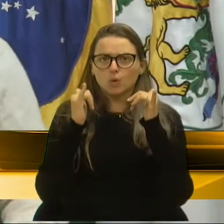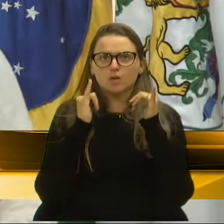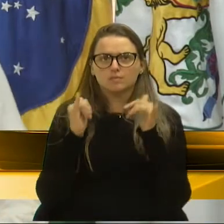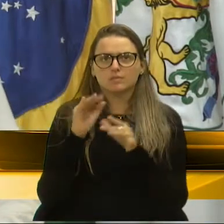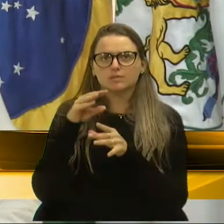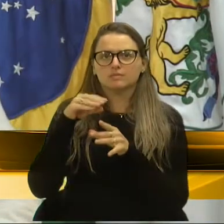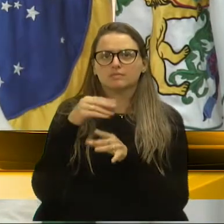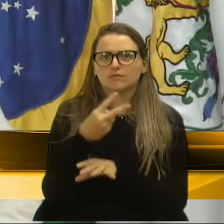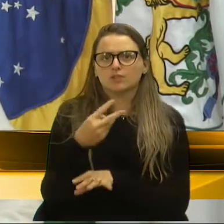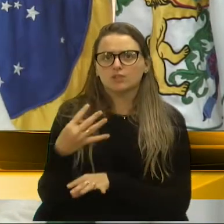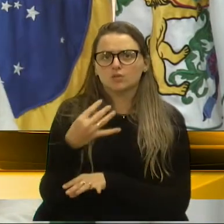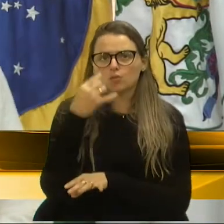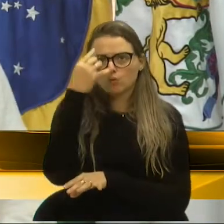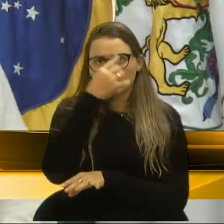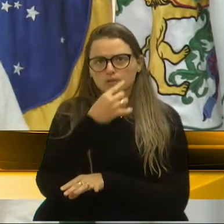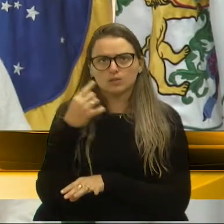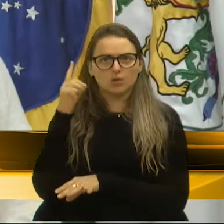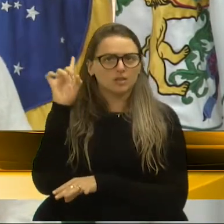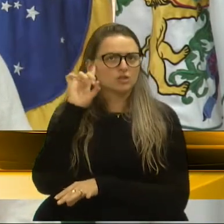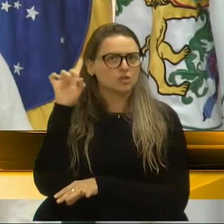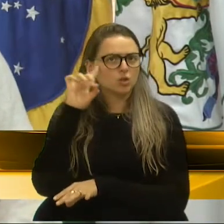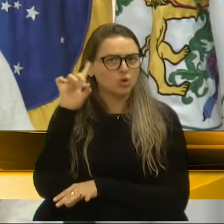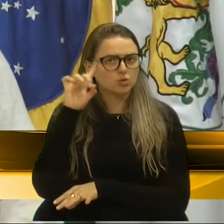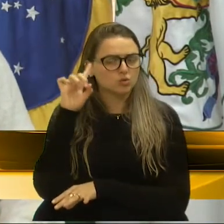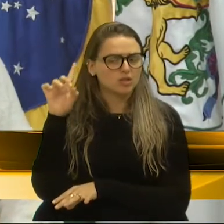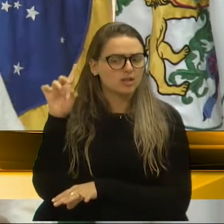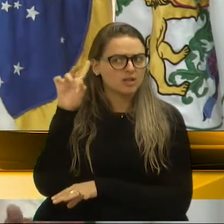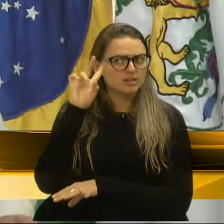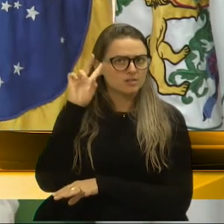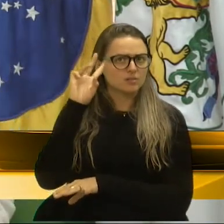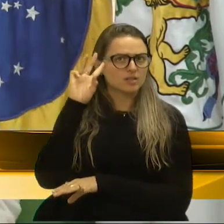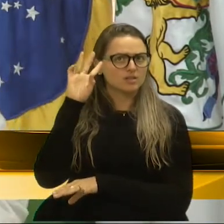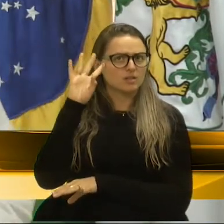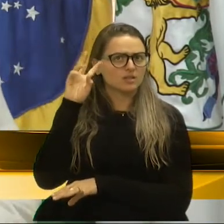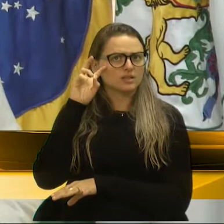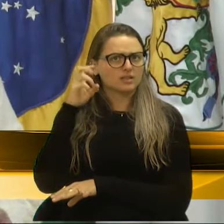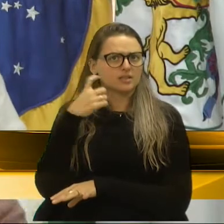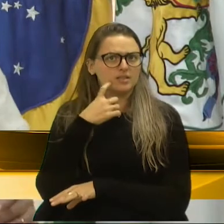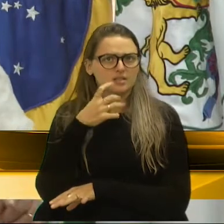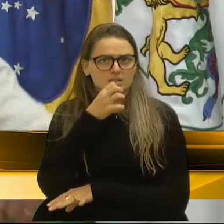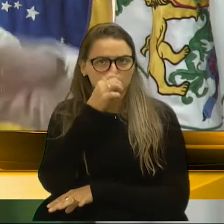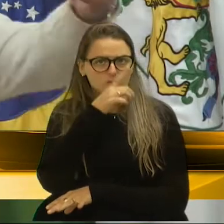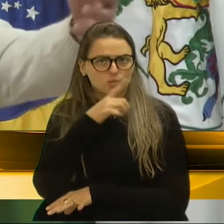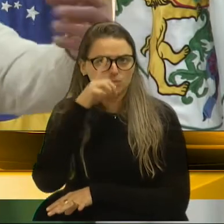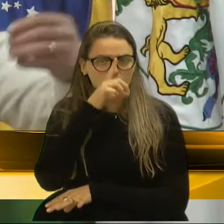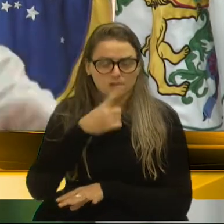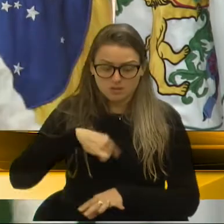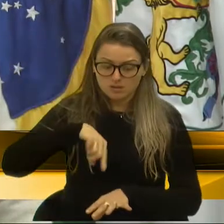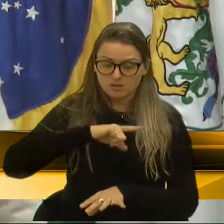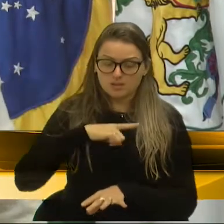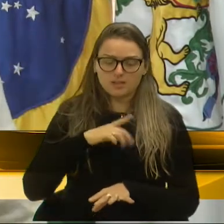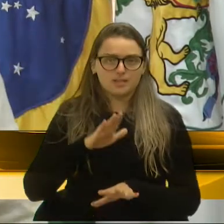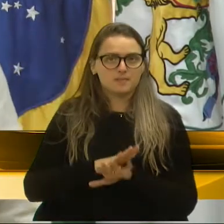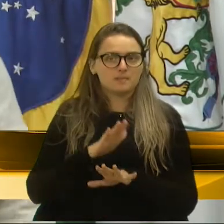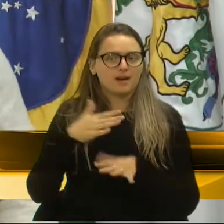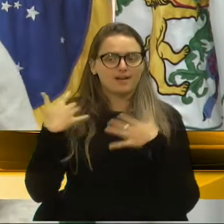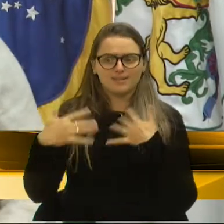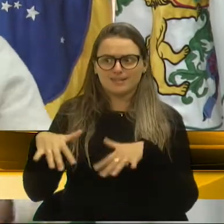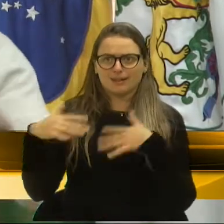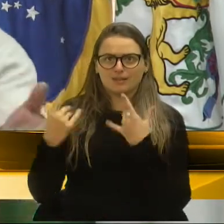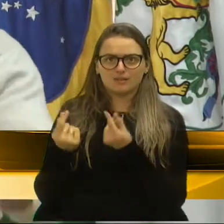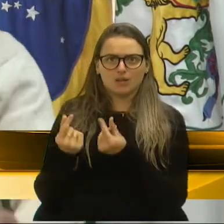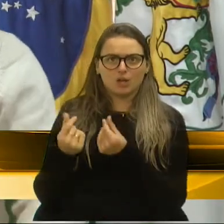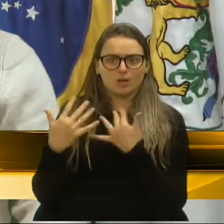24 horas por dia, todos os dias da semana, isso a gente sabe que aumentaria mais a passagem,